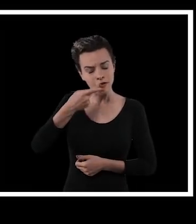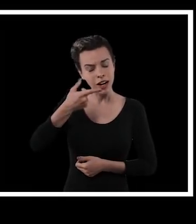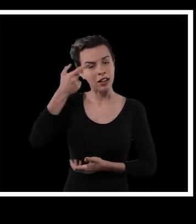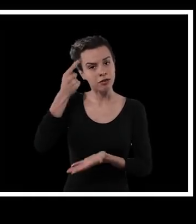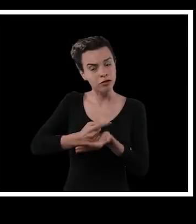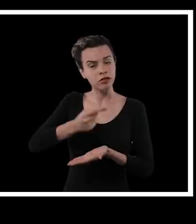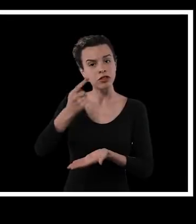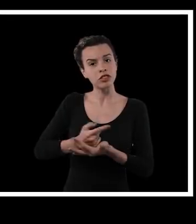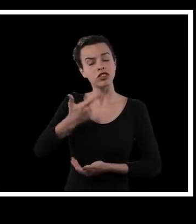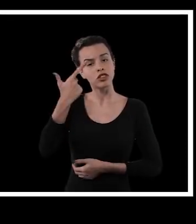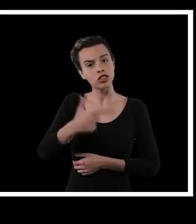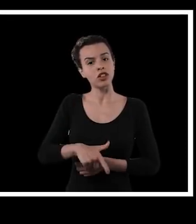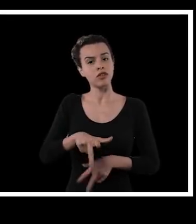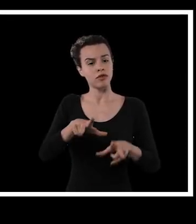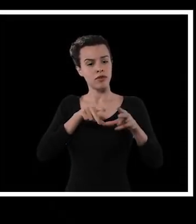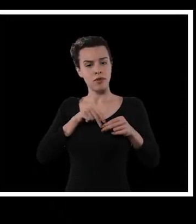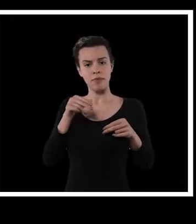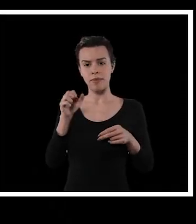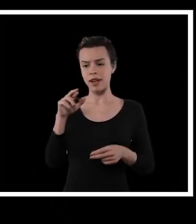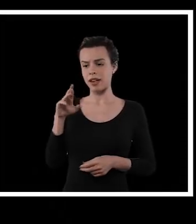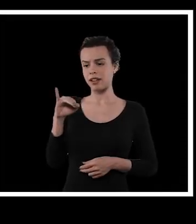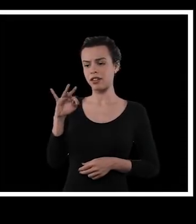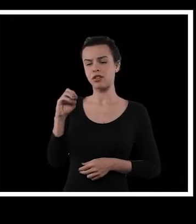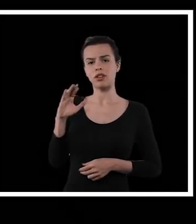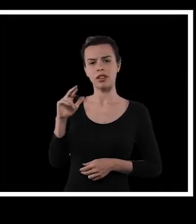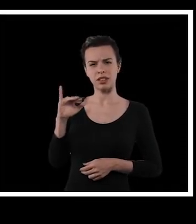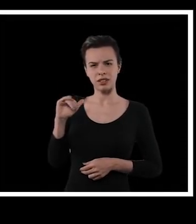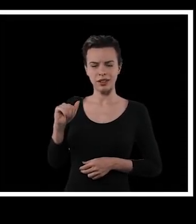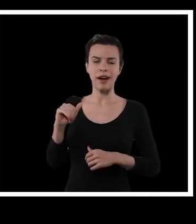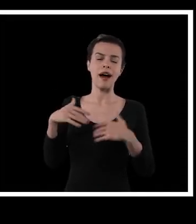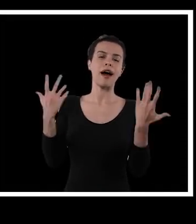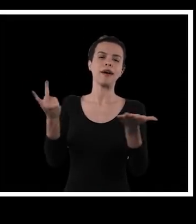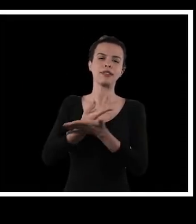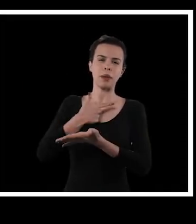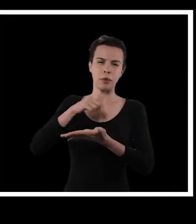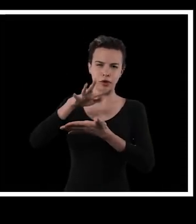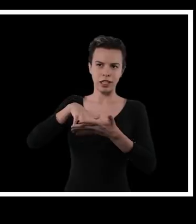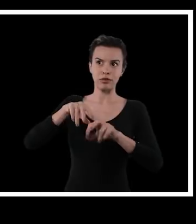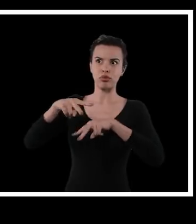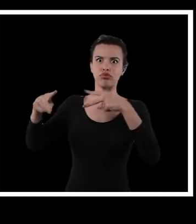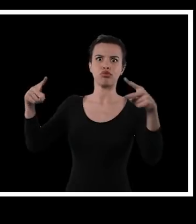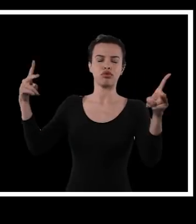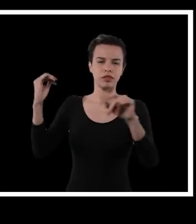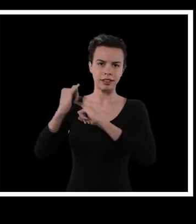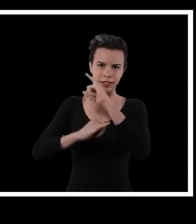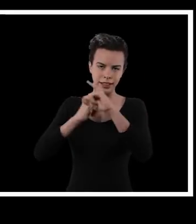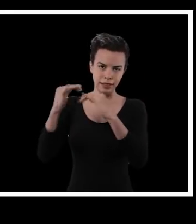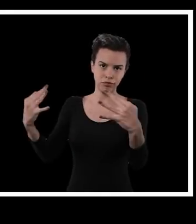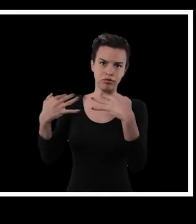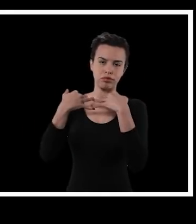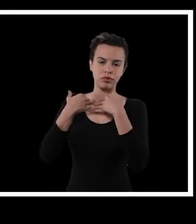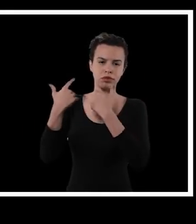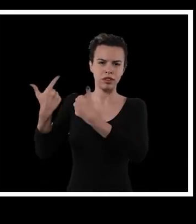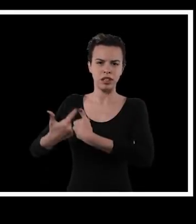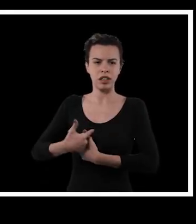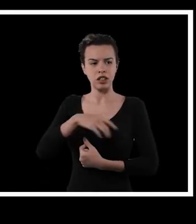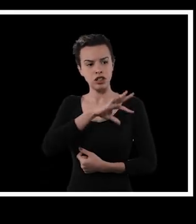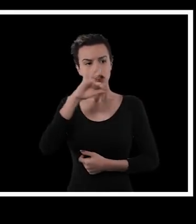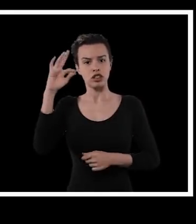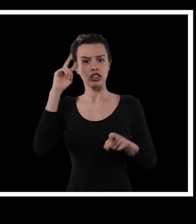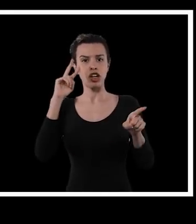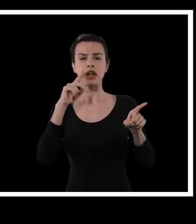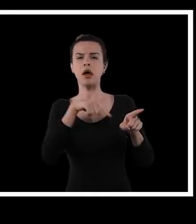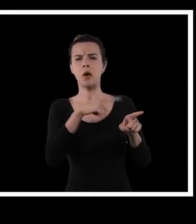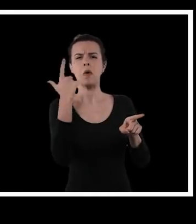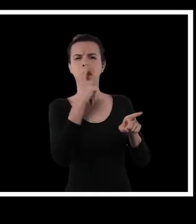nessa porcaria dessa ideia de meritocracia, que desde o dia que eu fiquei conhecido aí na internet, por causa do meu texto que viralizou, vem esse negócio, né? De pegar a minha história